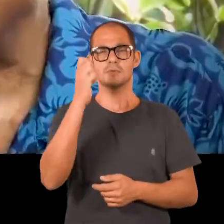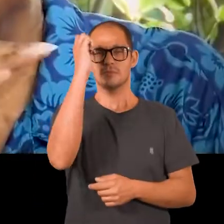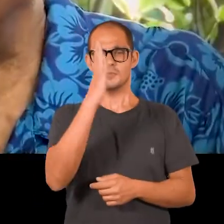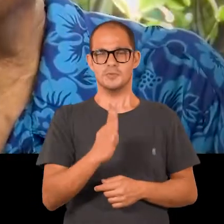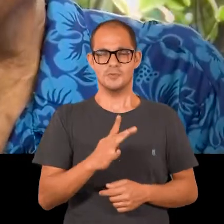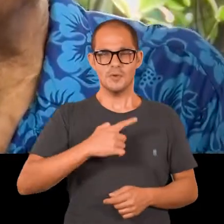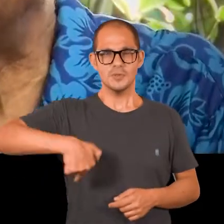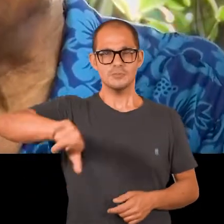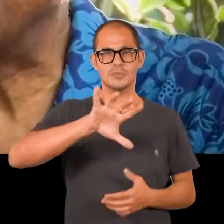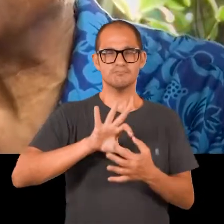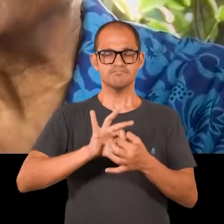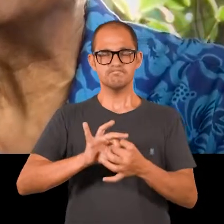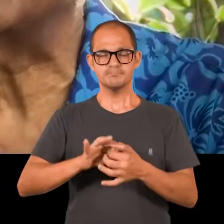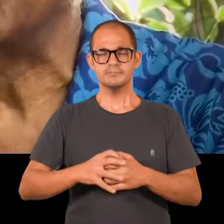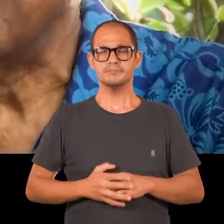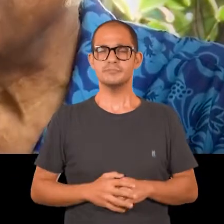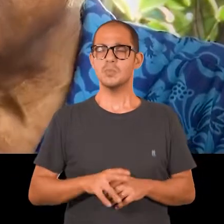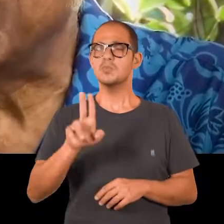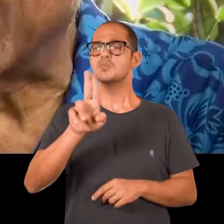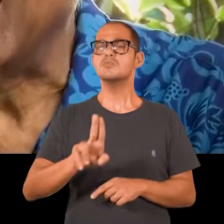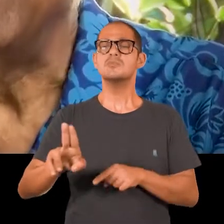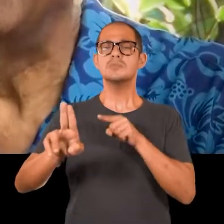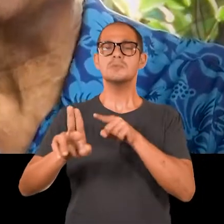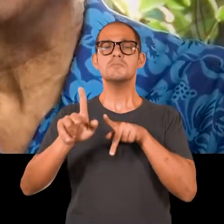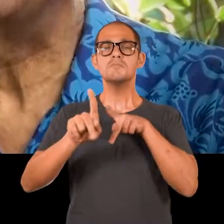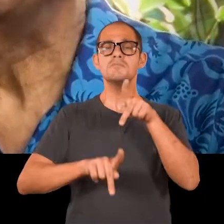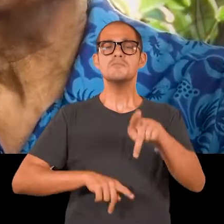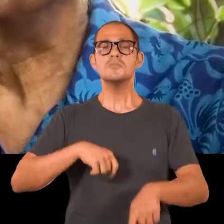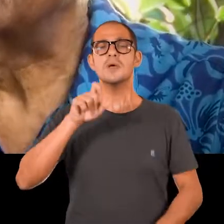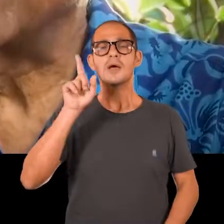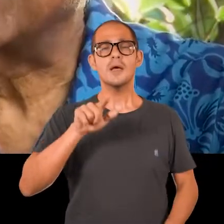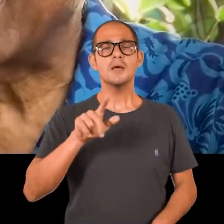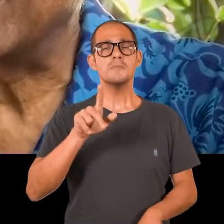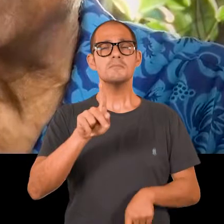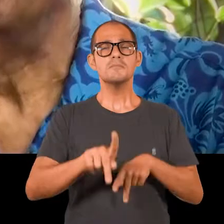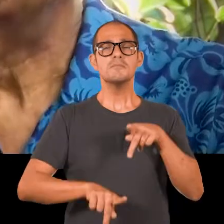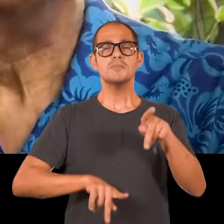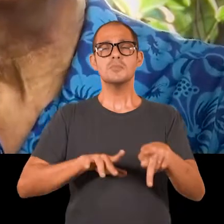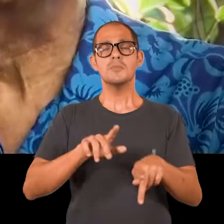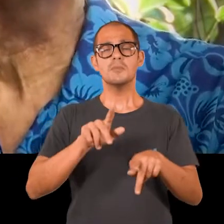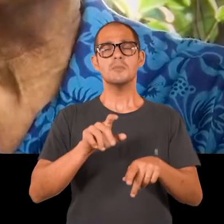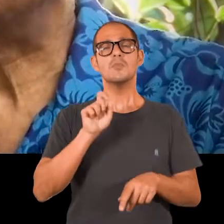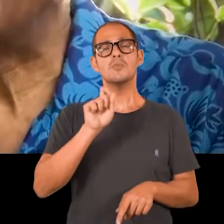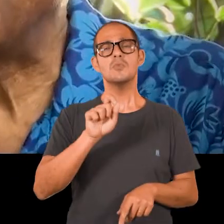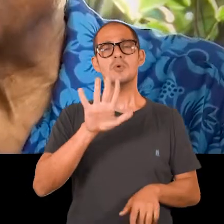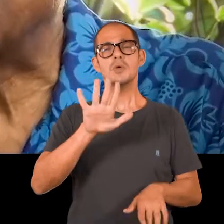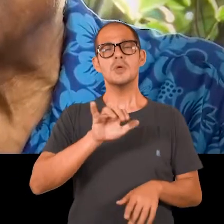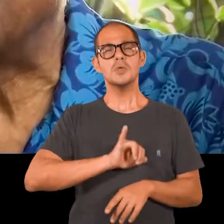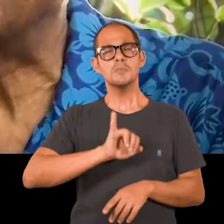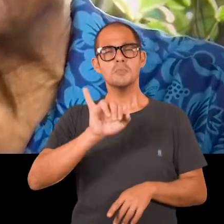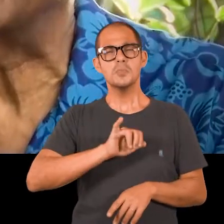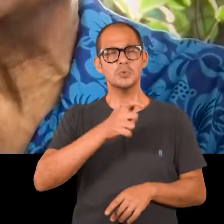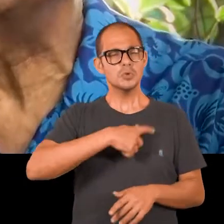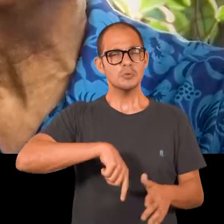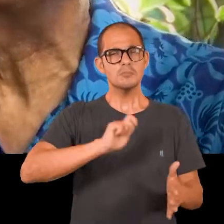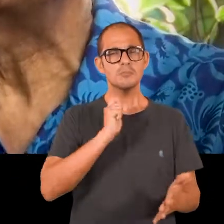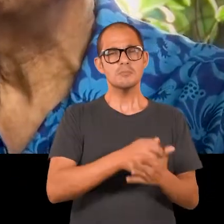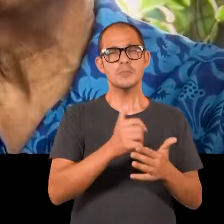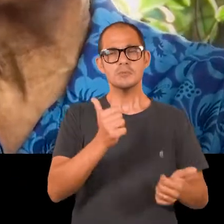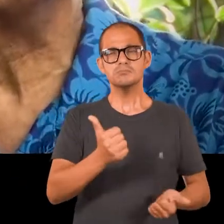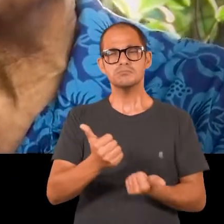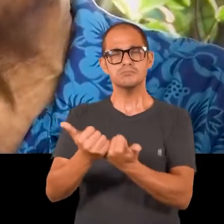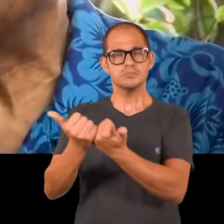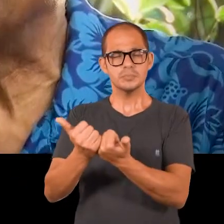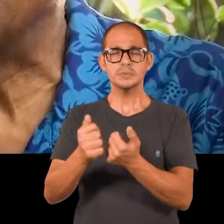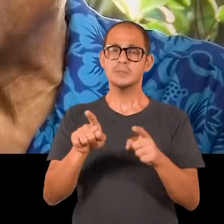nós. A universidade pública é uma universidade pública. Ela é sustentada pelos impostos que nós pagamos,